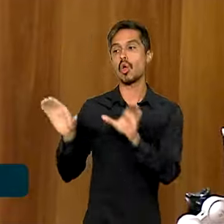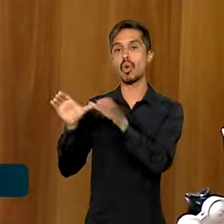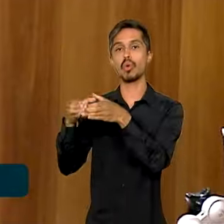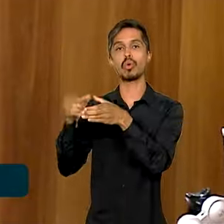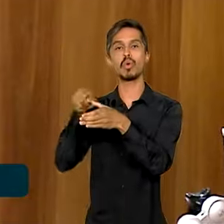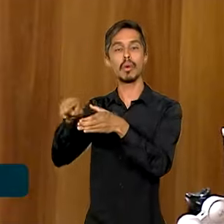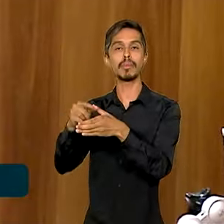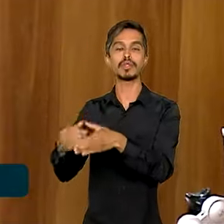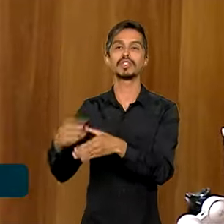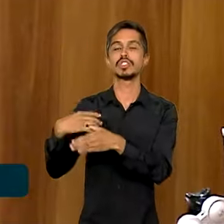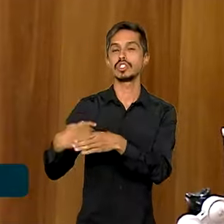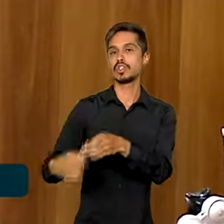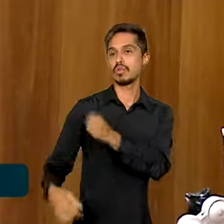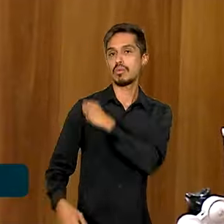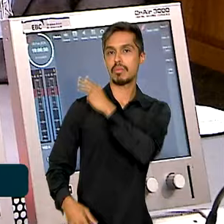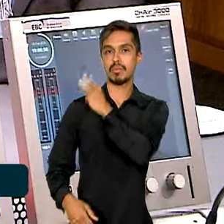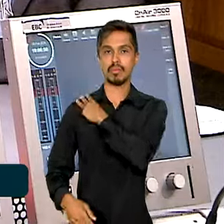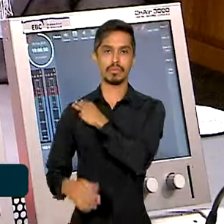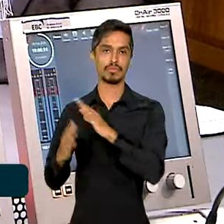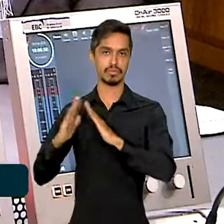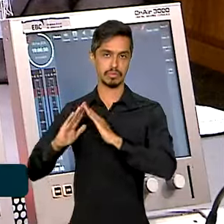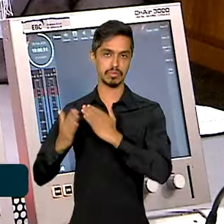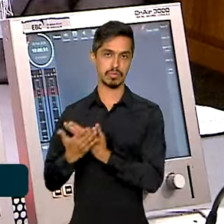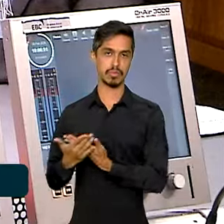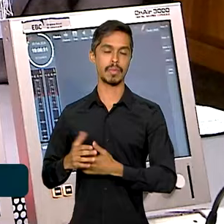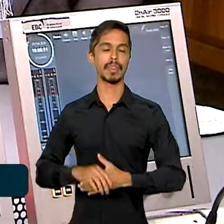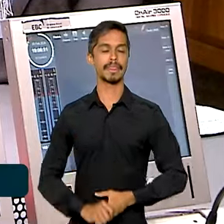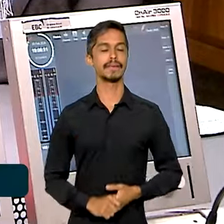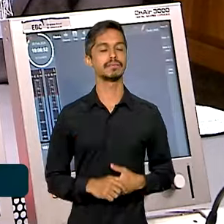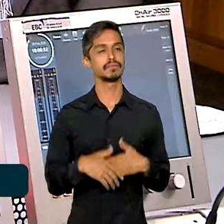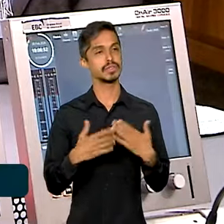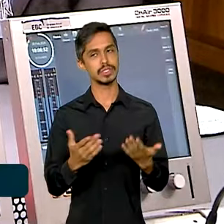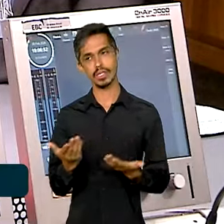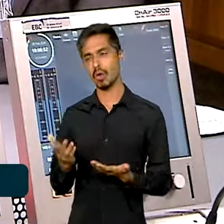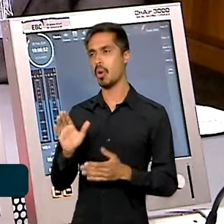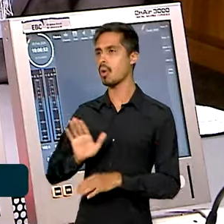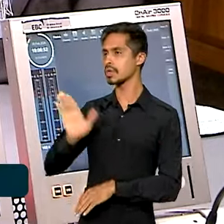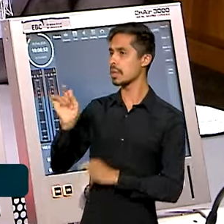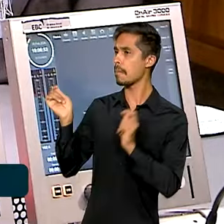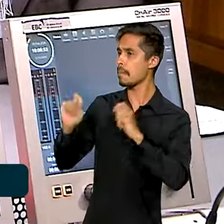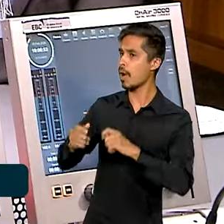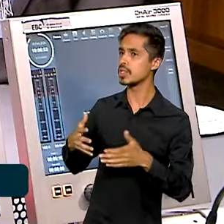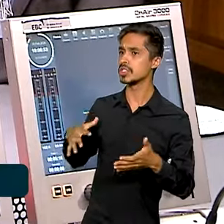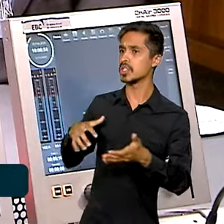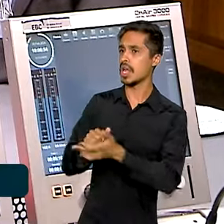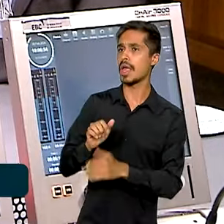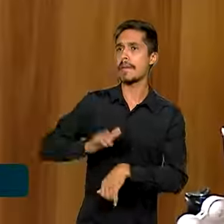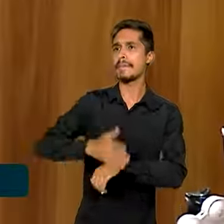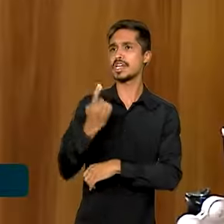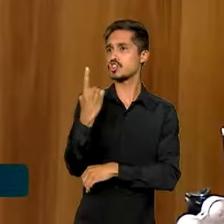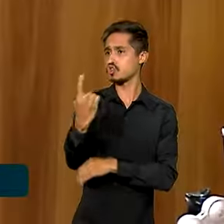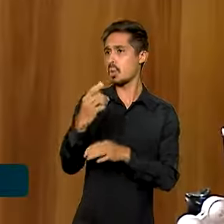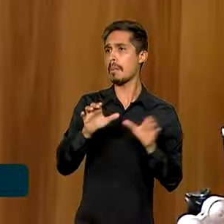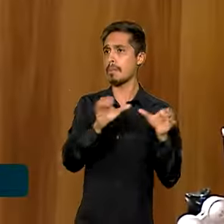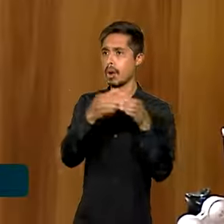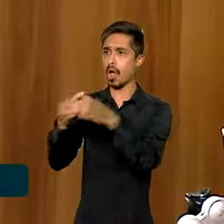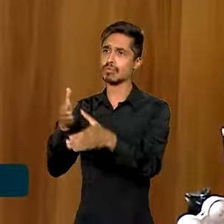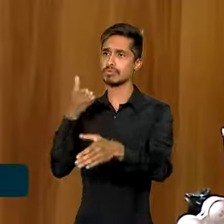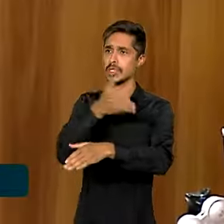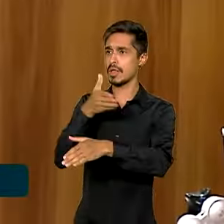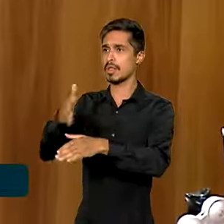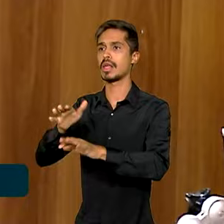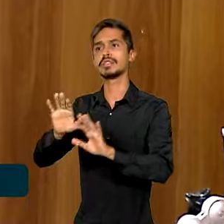cargos de nível médio. E aí, o candidato pode se inscrever em mais de um bloco? Como é que vai funcionar isso?